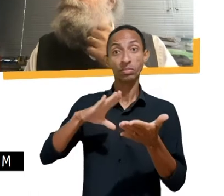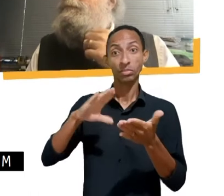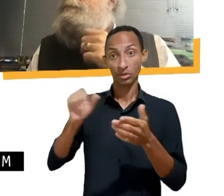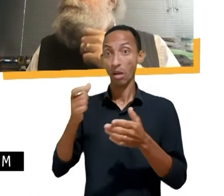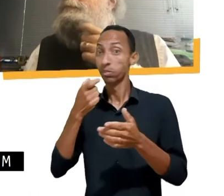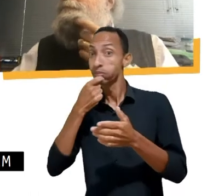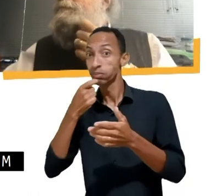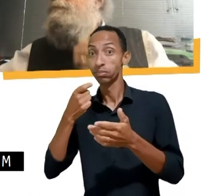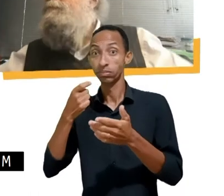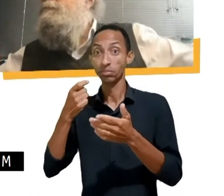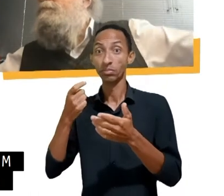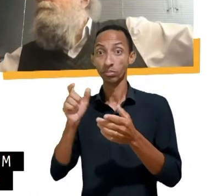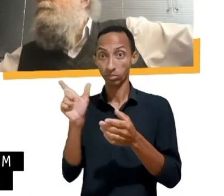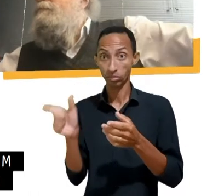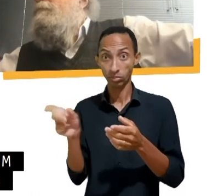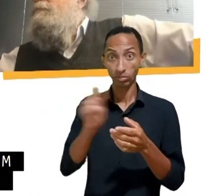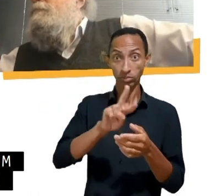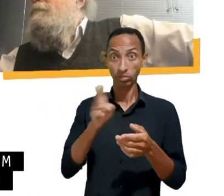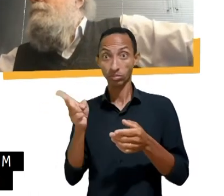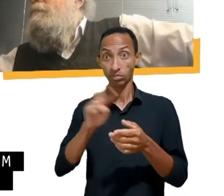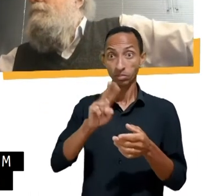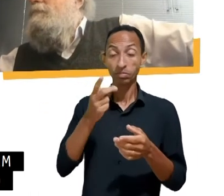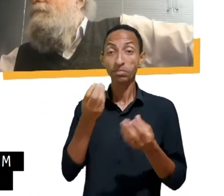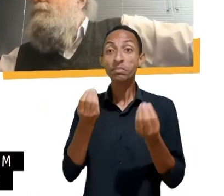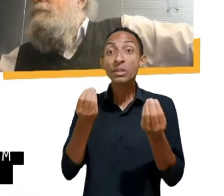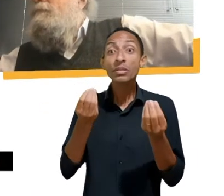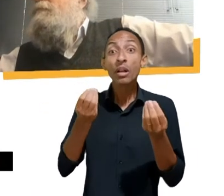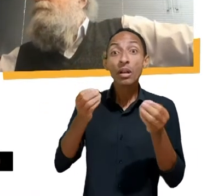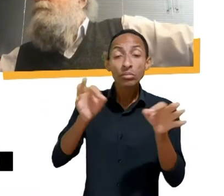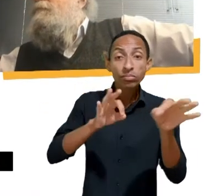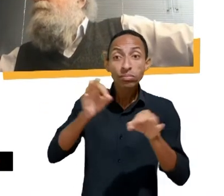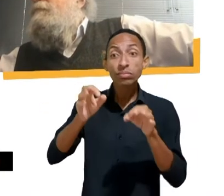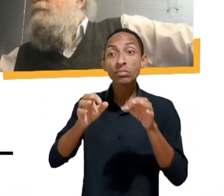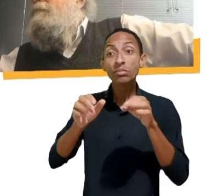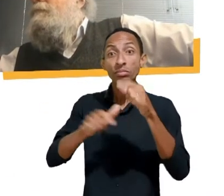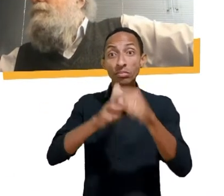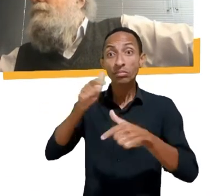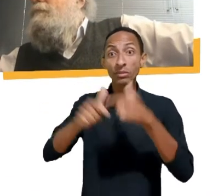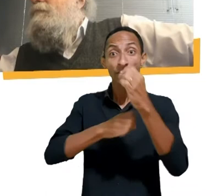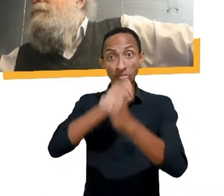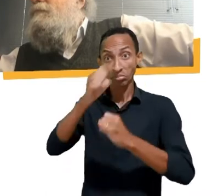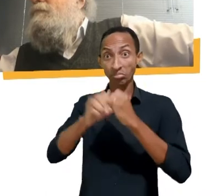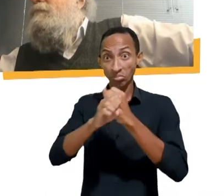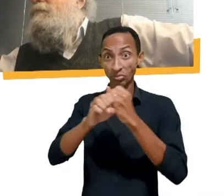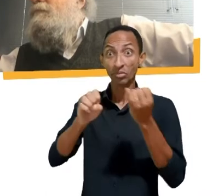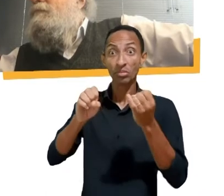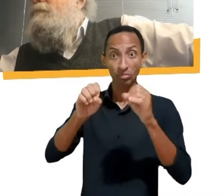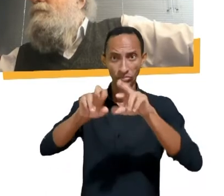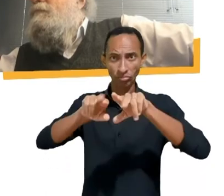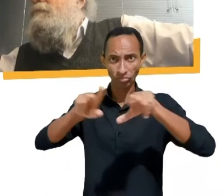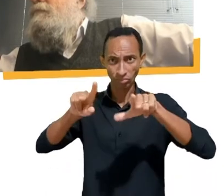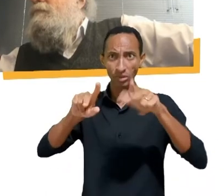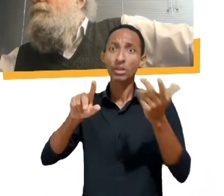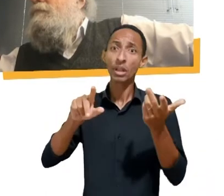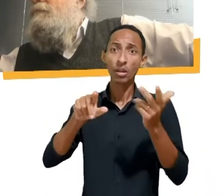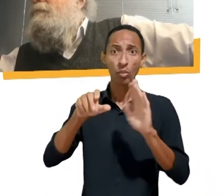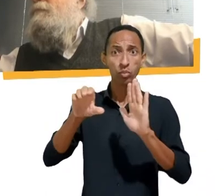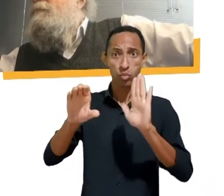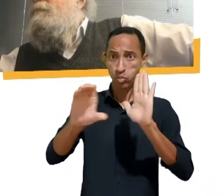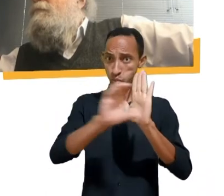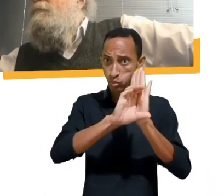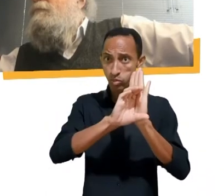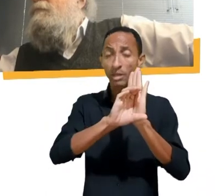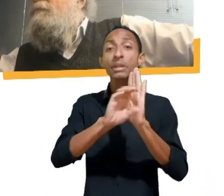Código de Práticas para os Serviços Online ou simplesmente Children's Code. É um código de conduta que visa apoiar a proteção de crianças e